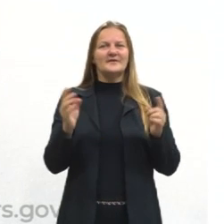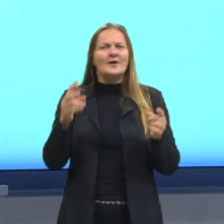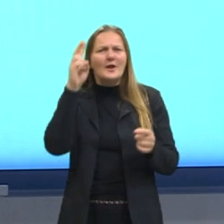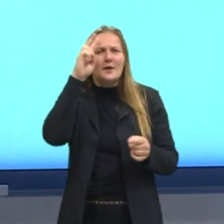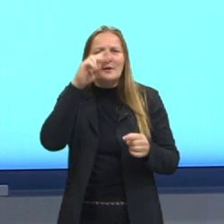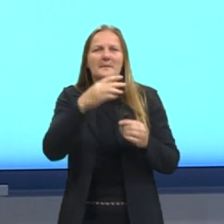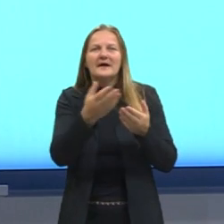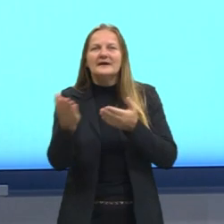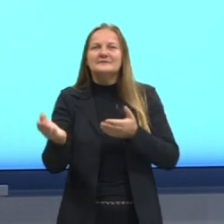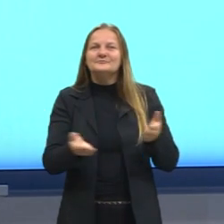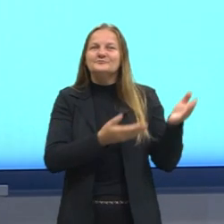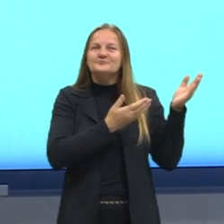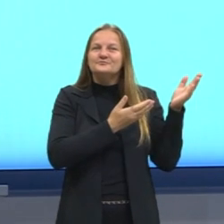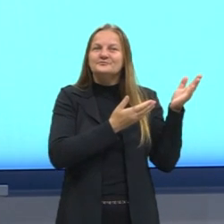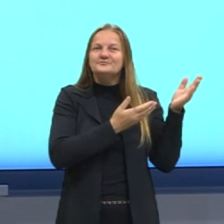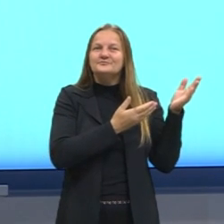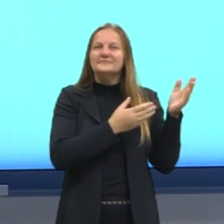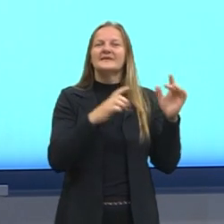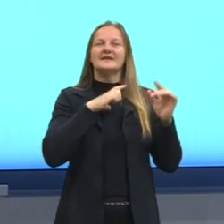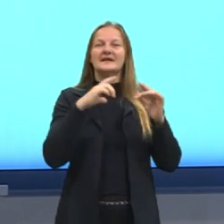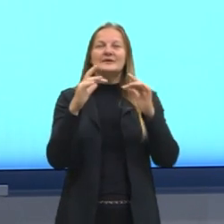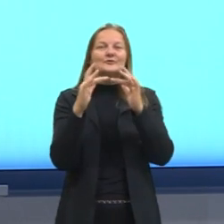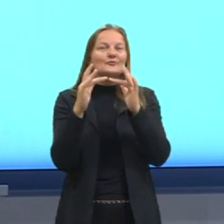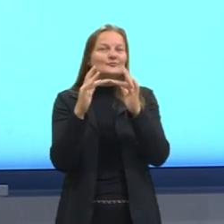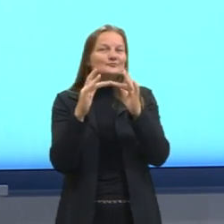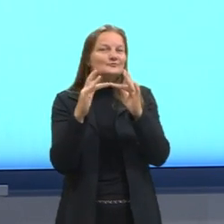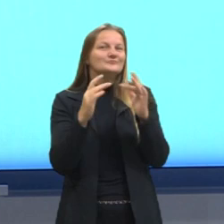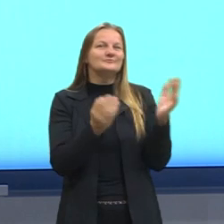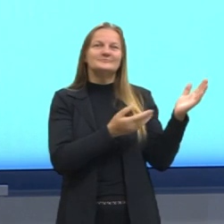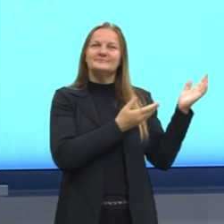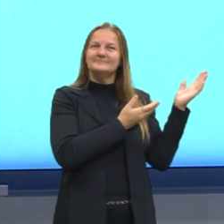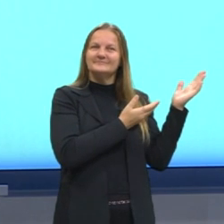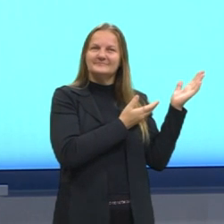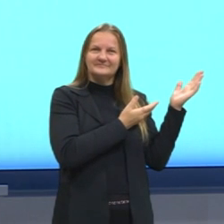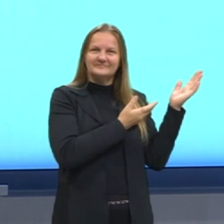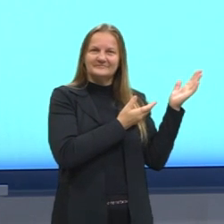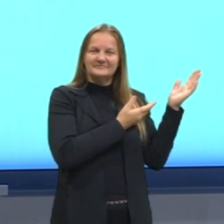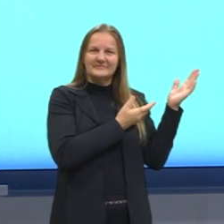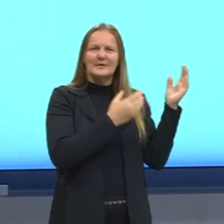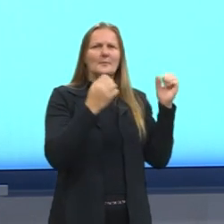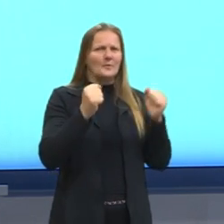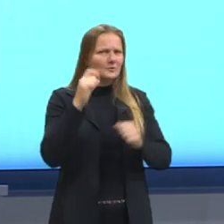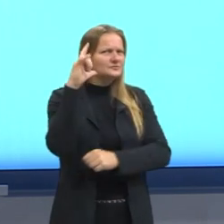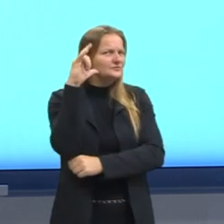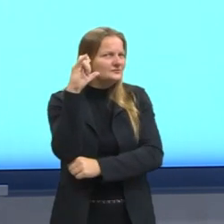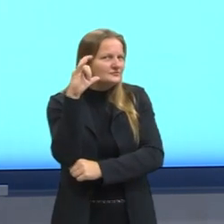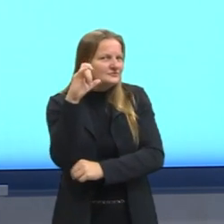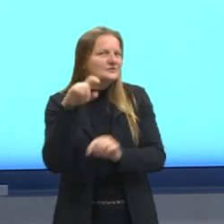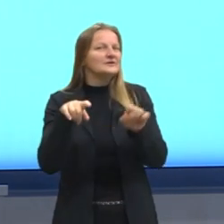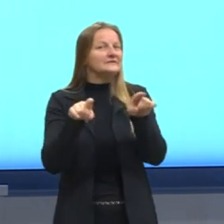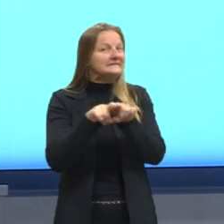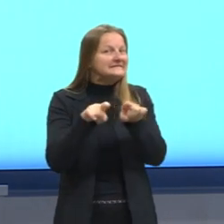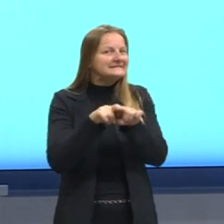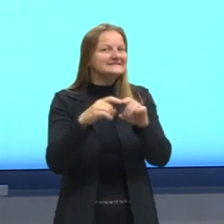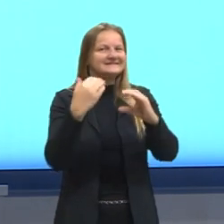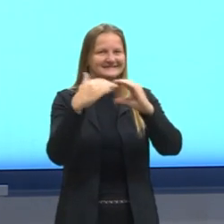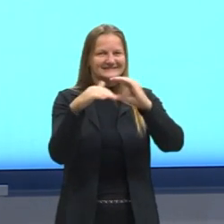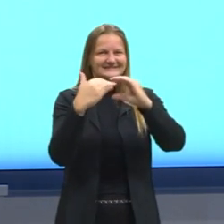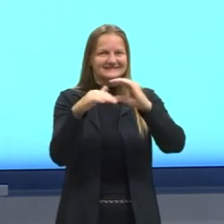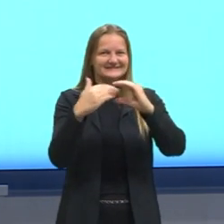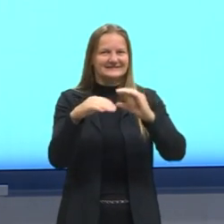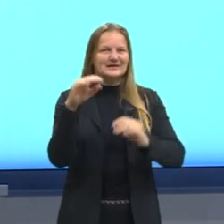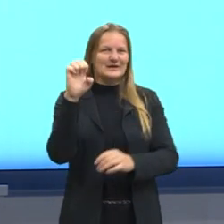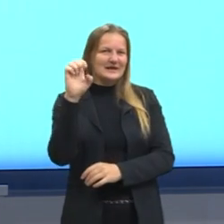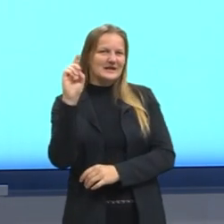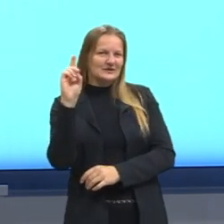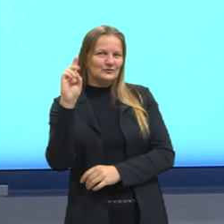cantinho do meu primeiro slide, a gente tem, vocês têm o meu contato, tanto pelo Instagram quanto pelo meu e-mail educar.